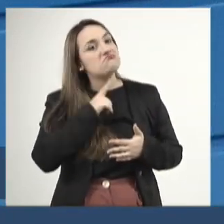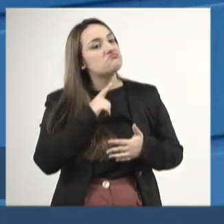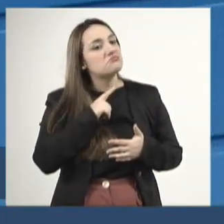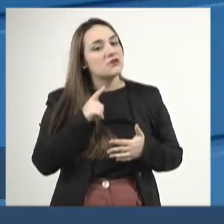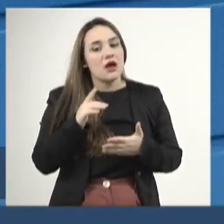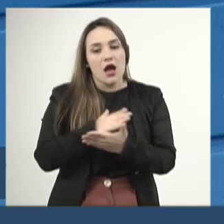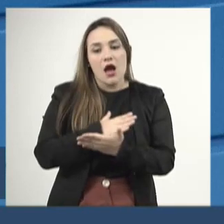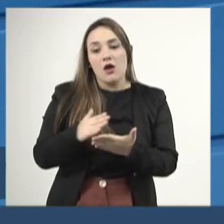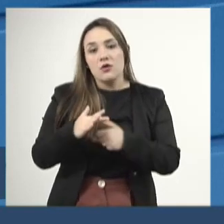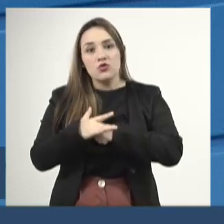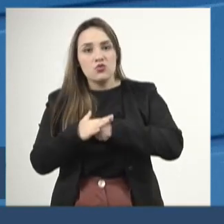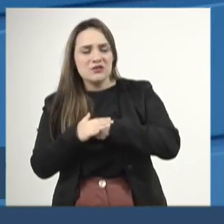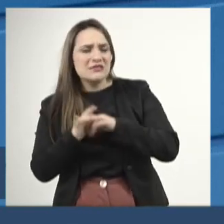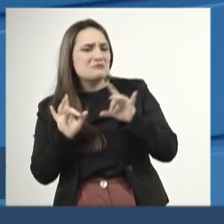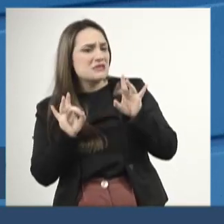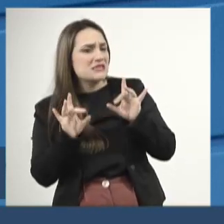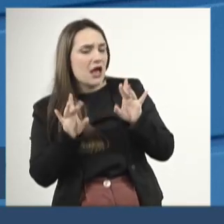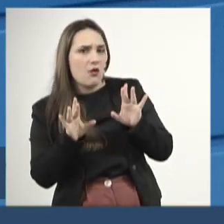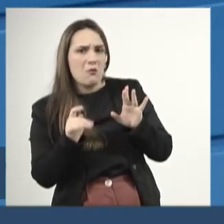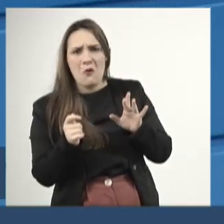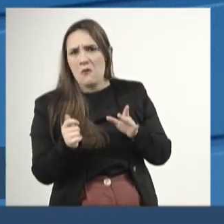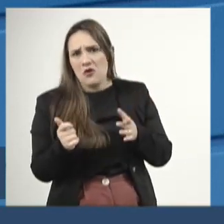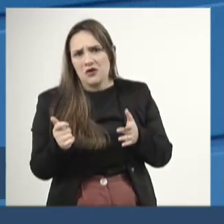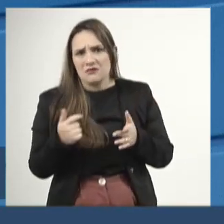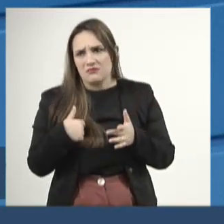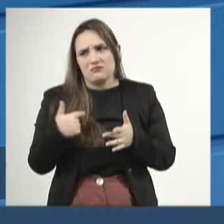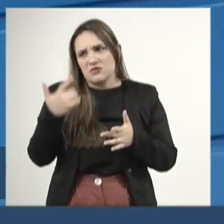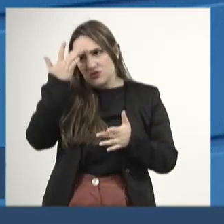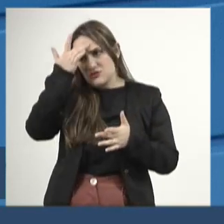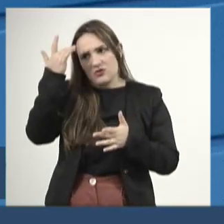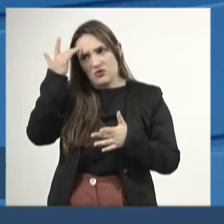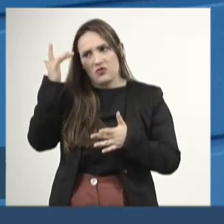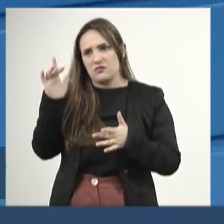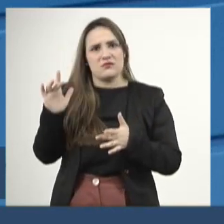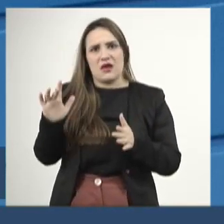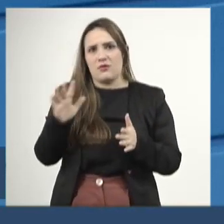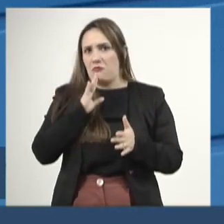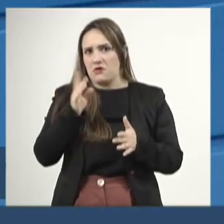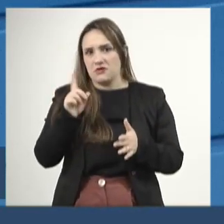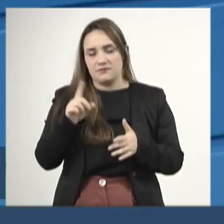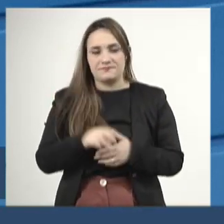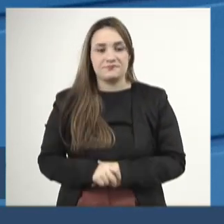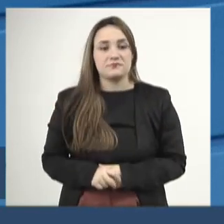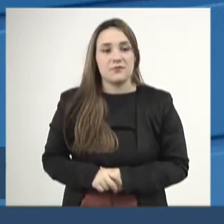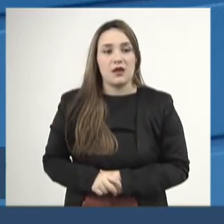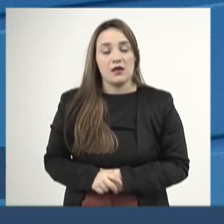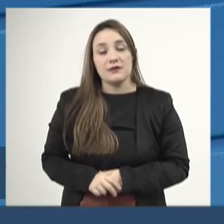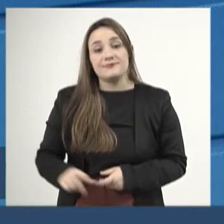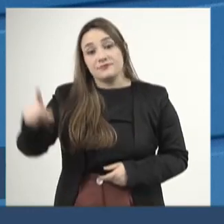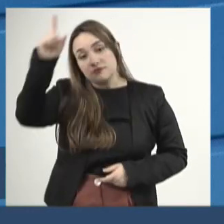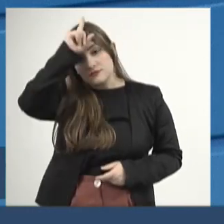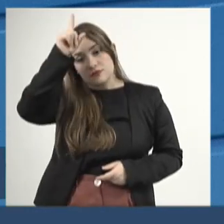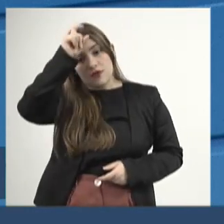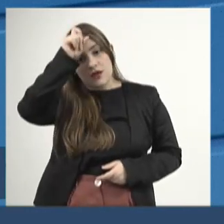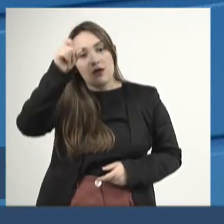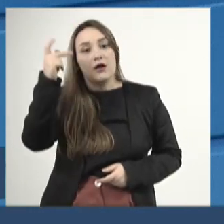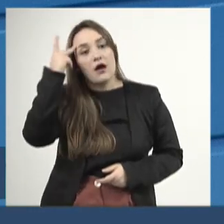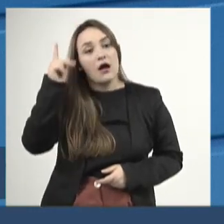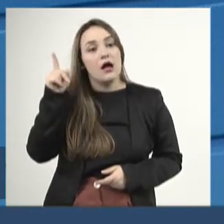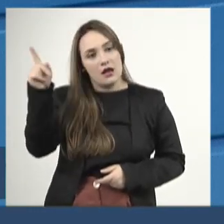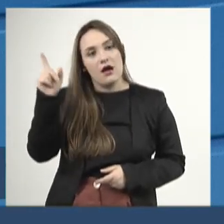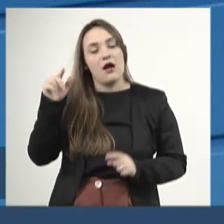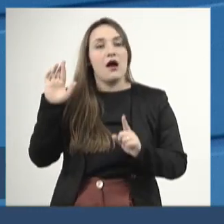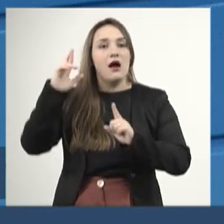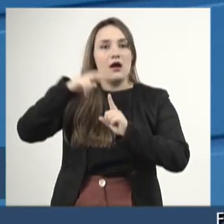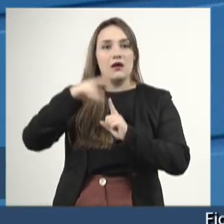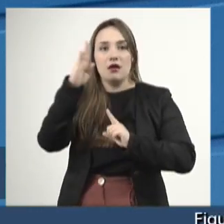dessa patologia e que o Hospital das Clínicas em São Paulo é uma referência nacional. Portanto, senhor